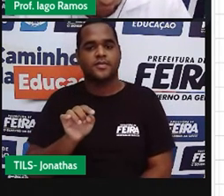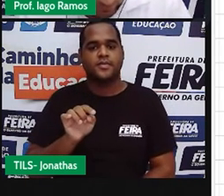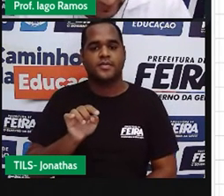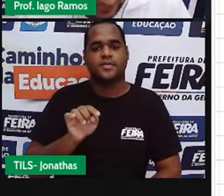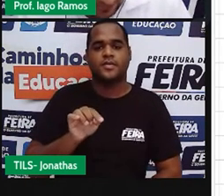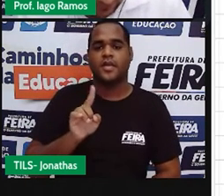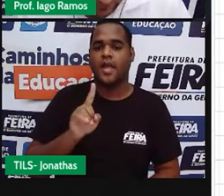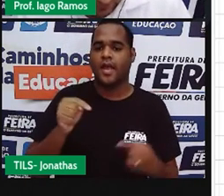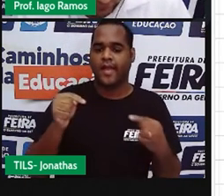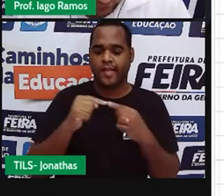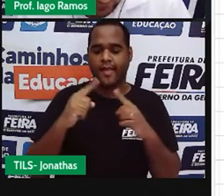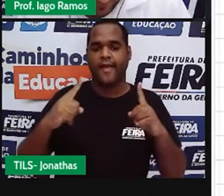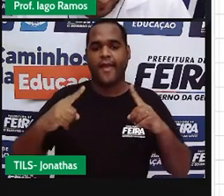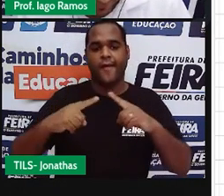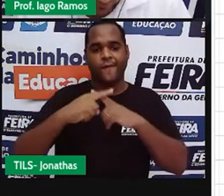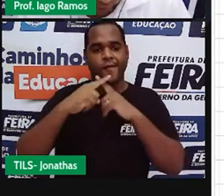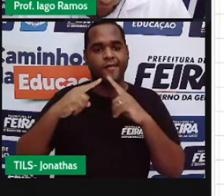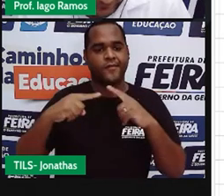cruza